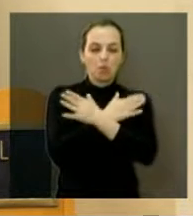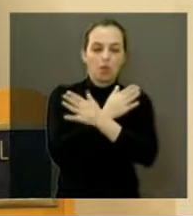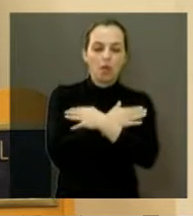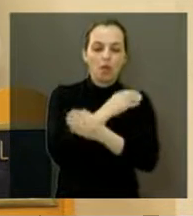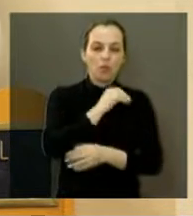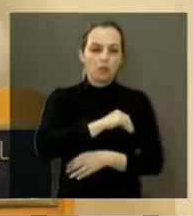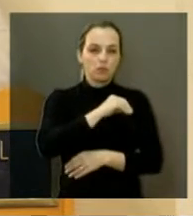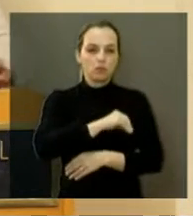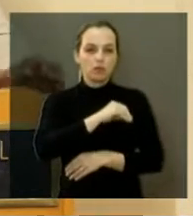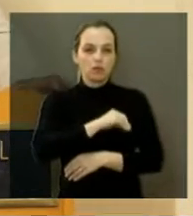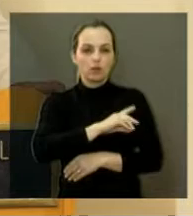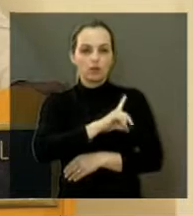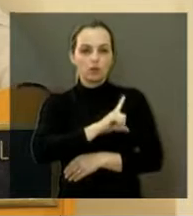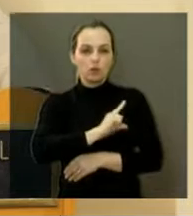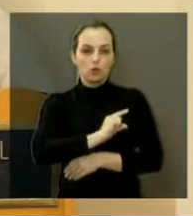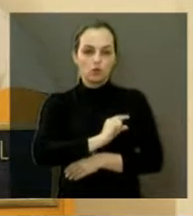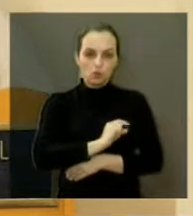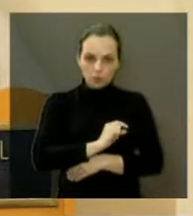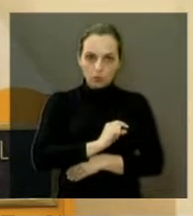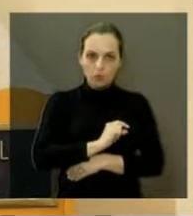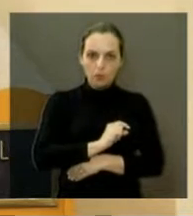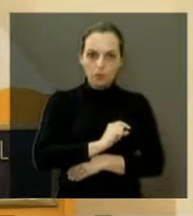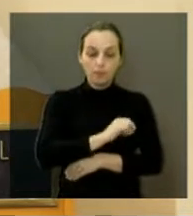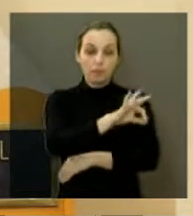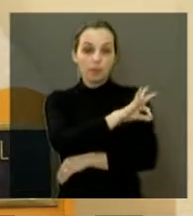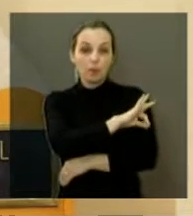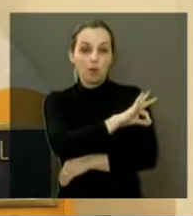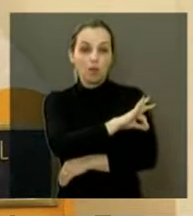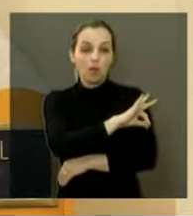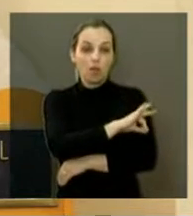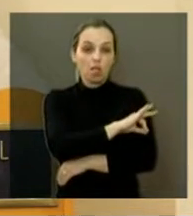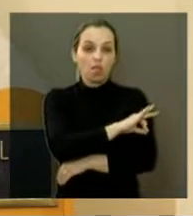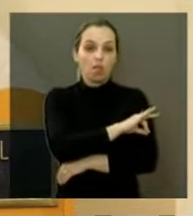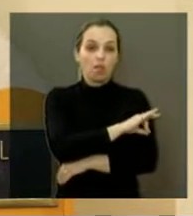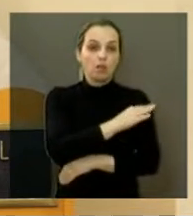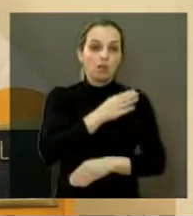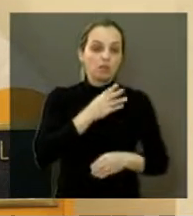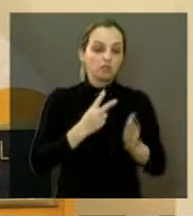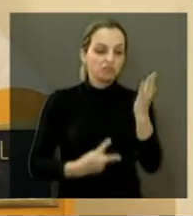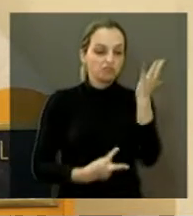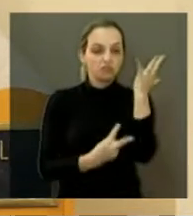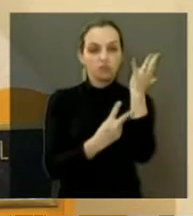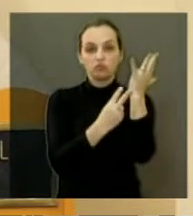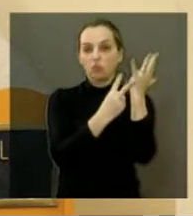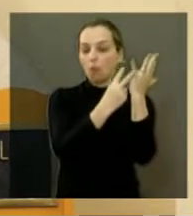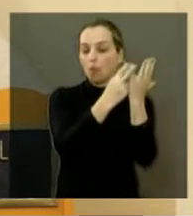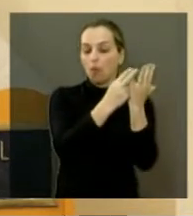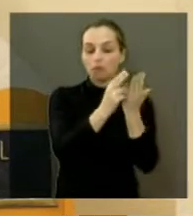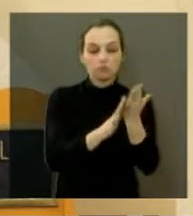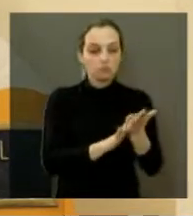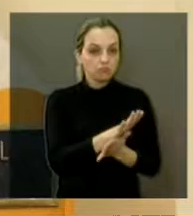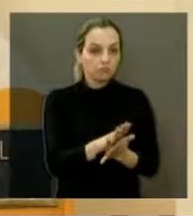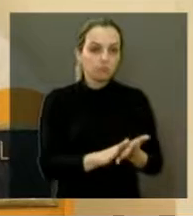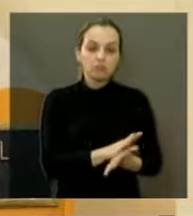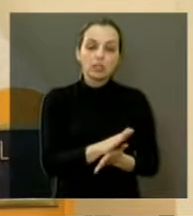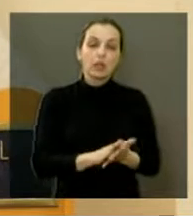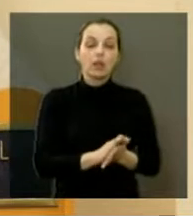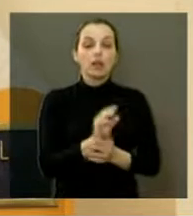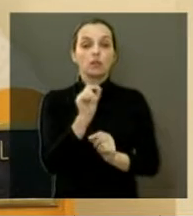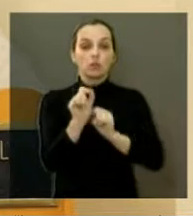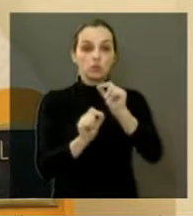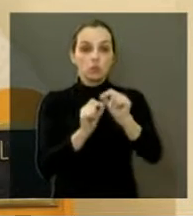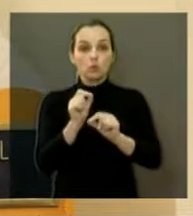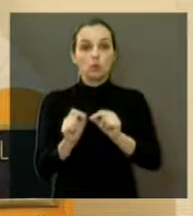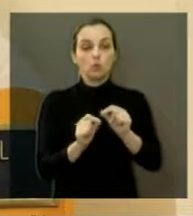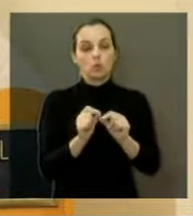pouco, e às vezes a prefeitura não pode fazer a poda, não tem feito essa poda, Porçane, e acaba, às